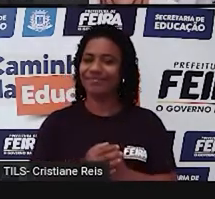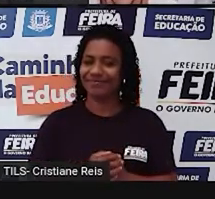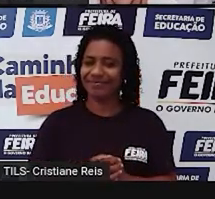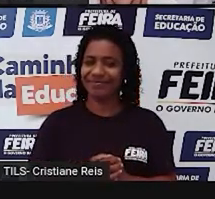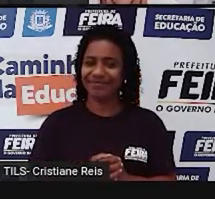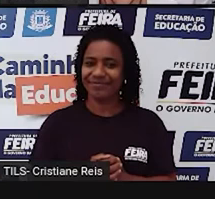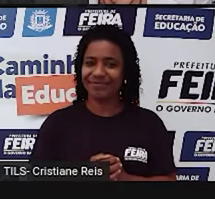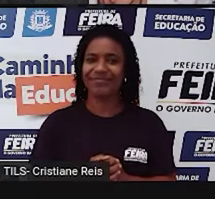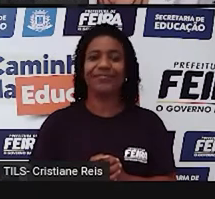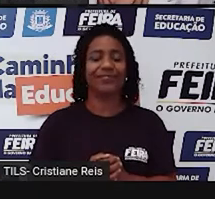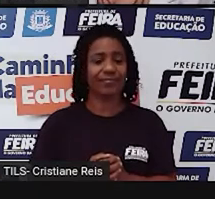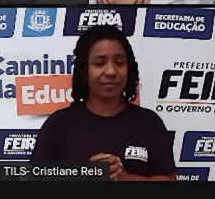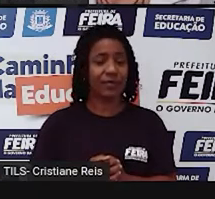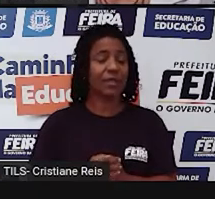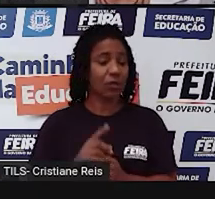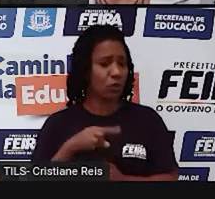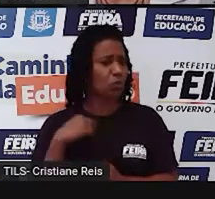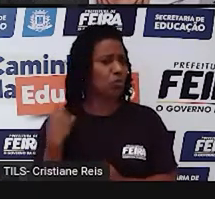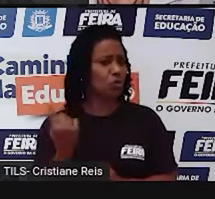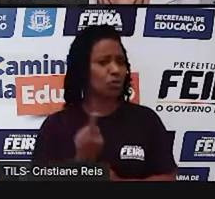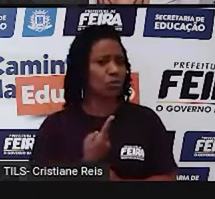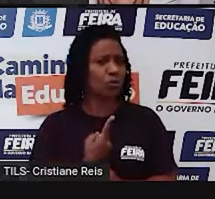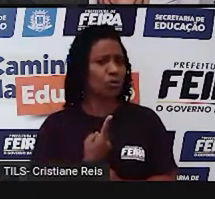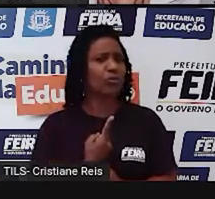Então como é que nós podemos